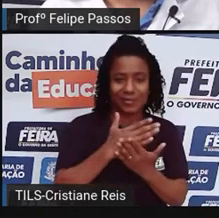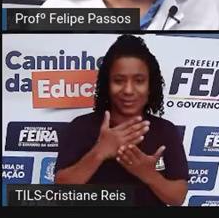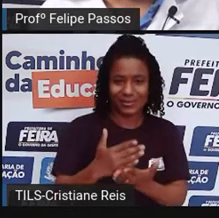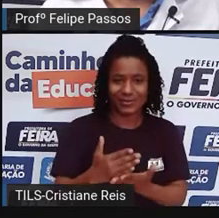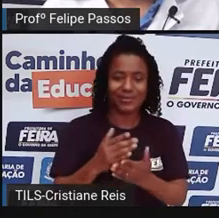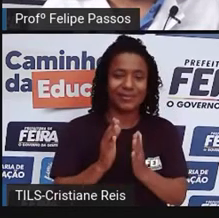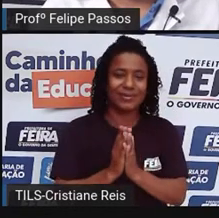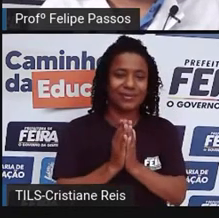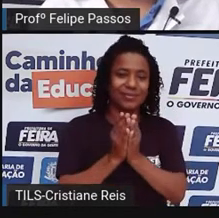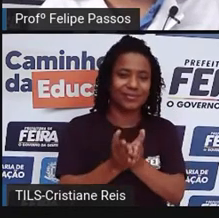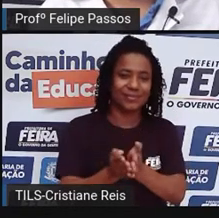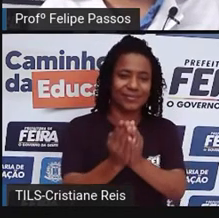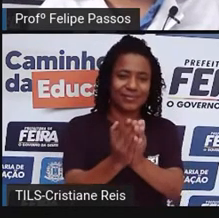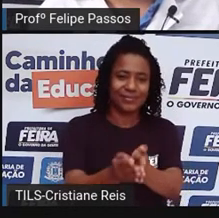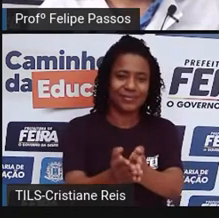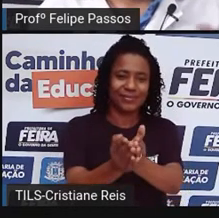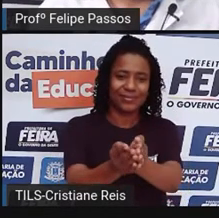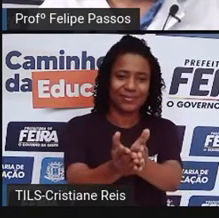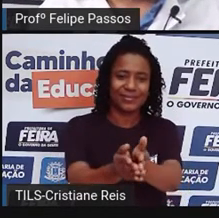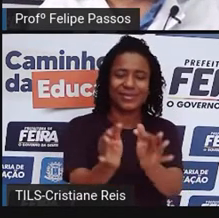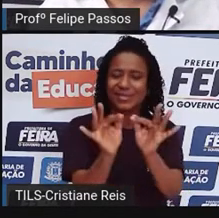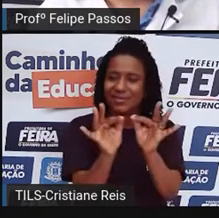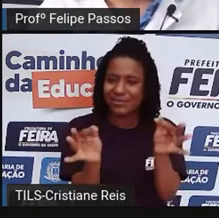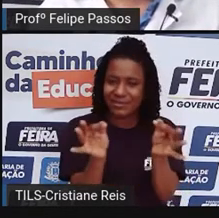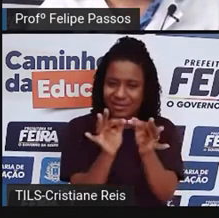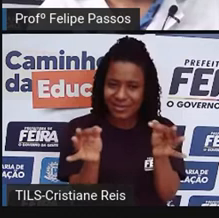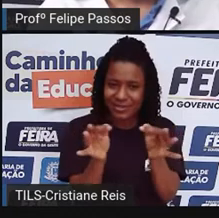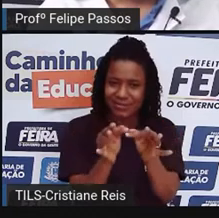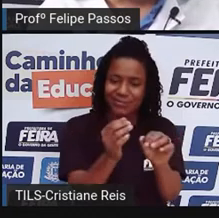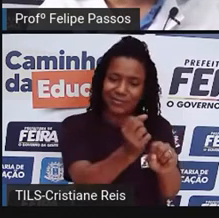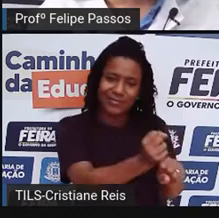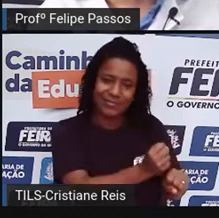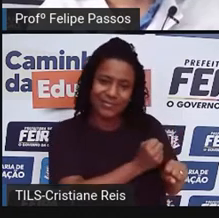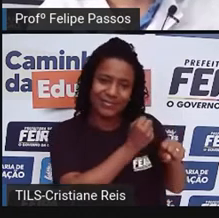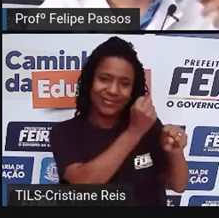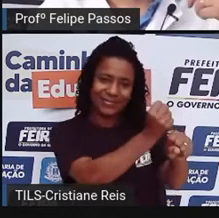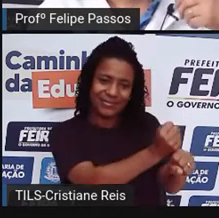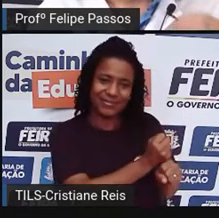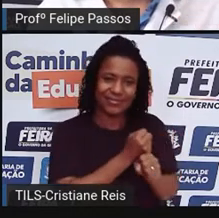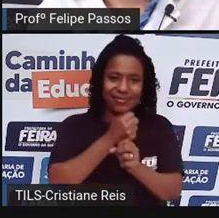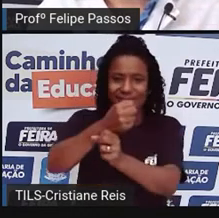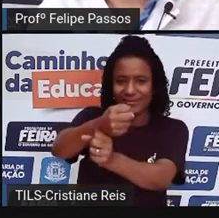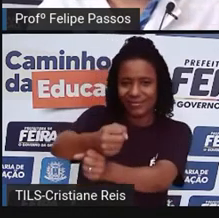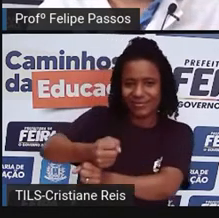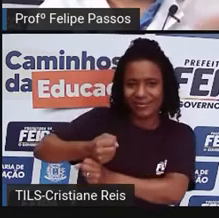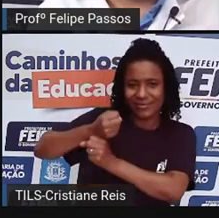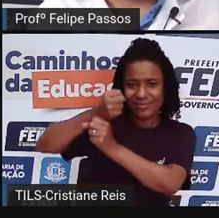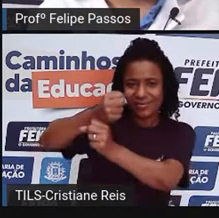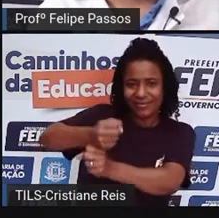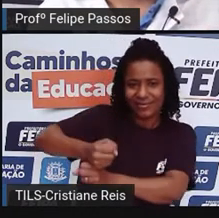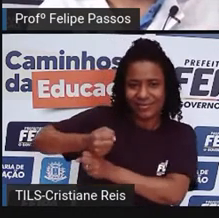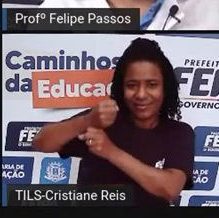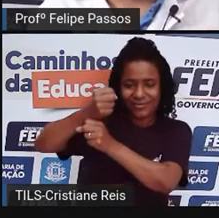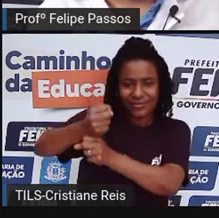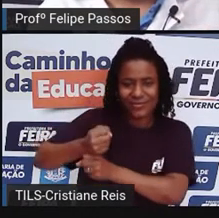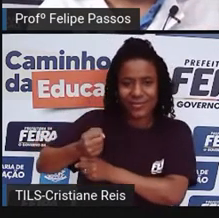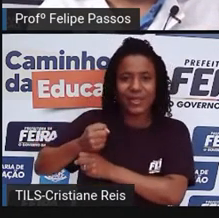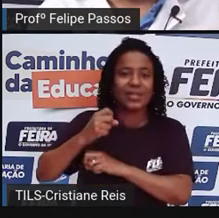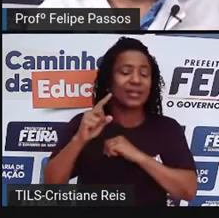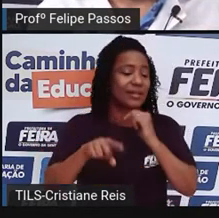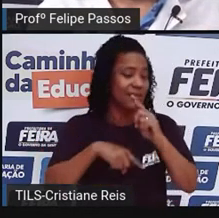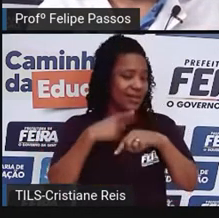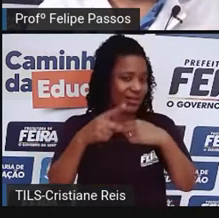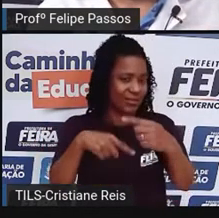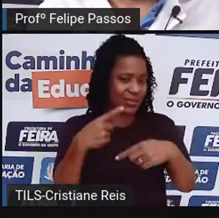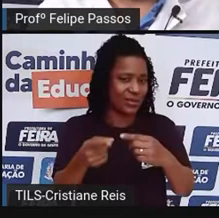Muito simples, né? Provavelmente jangadinhas, canoas, bem simples. E aí depois essas embarcações também foram